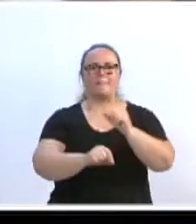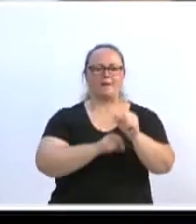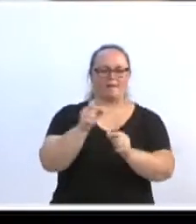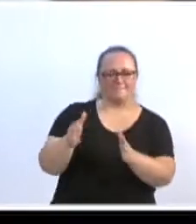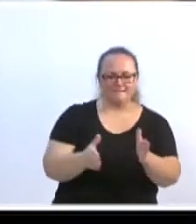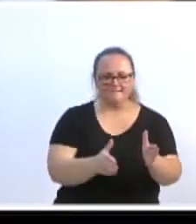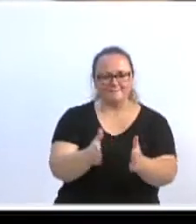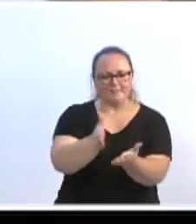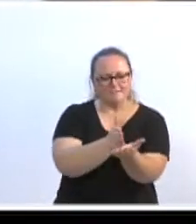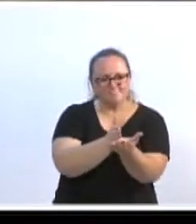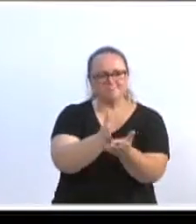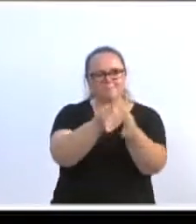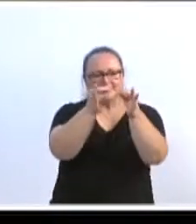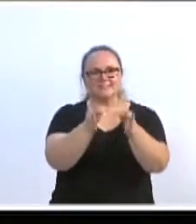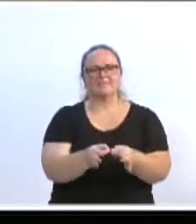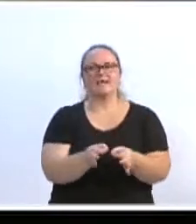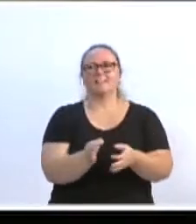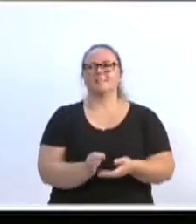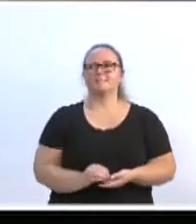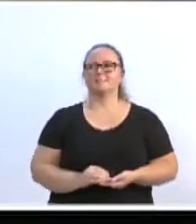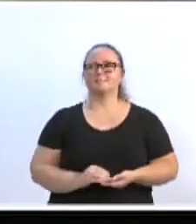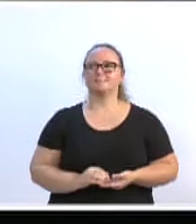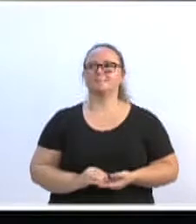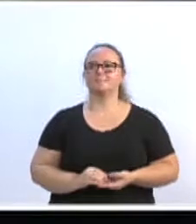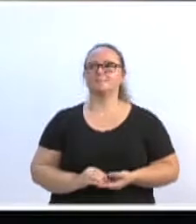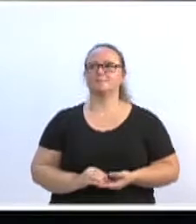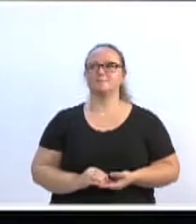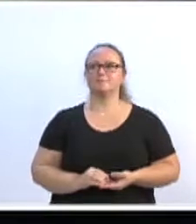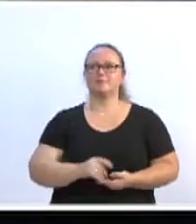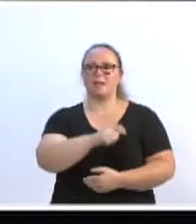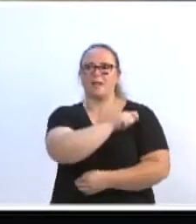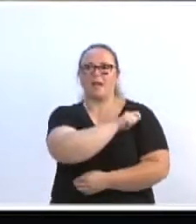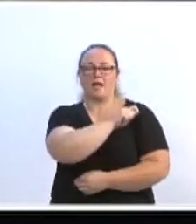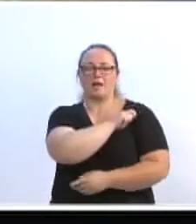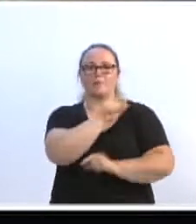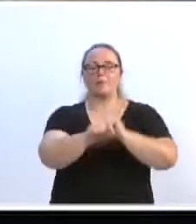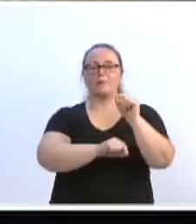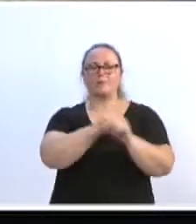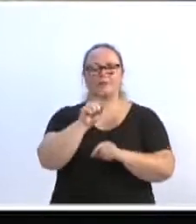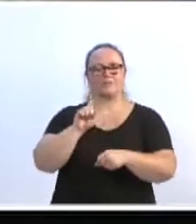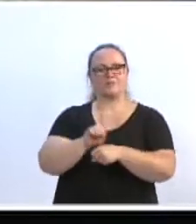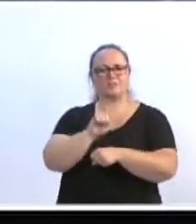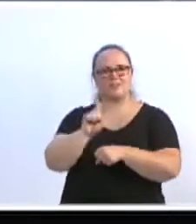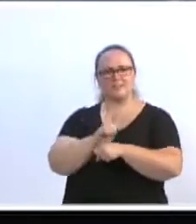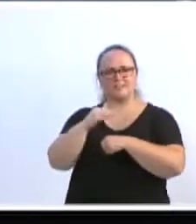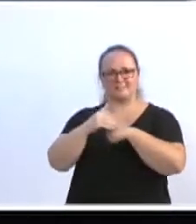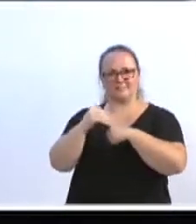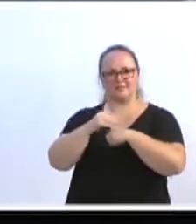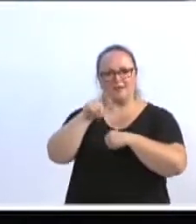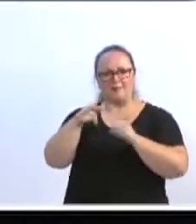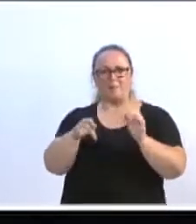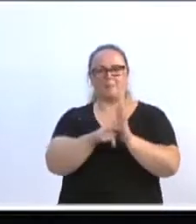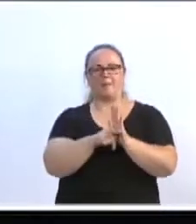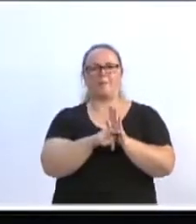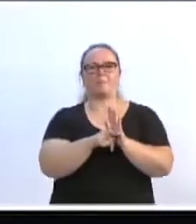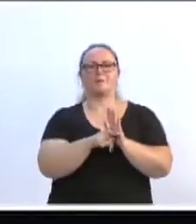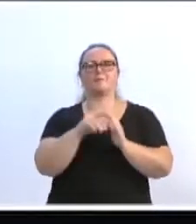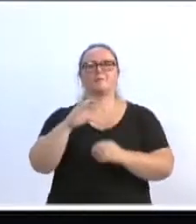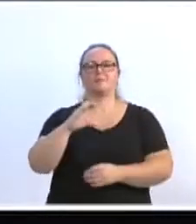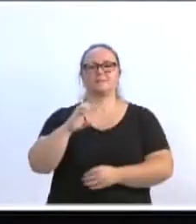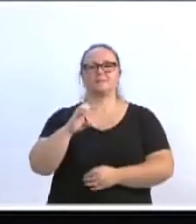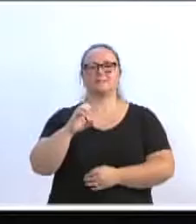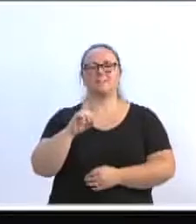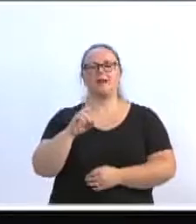sabe, botando o caminho certo. A visita dos estudantes faz parte do projeto Gestão Gentil, do CEDUC. A ideia é que os alunos